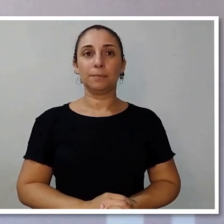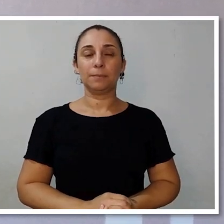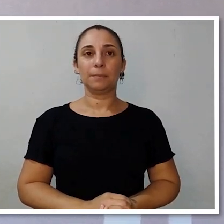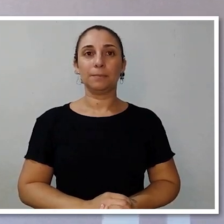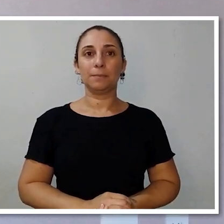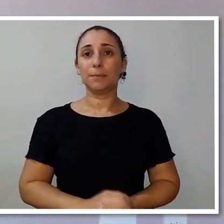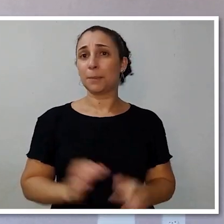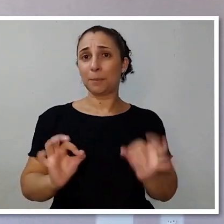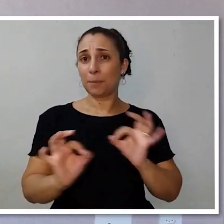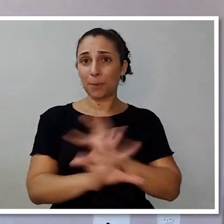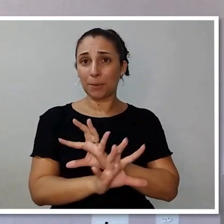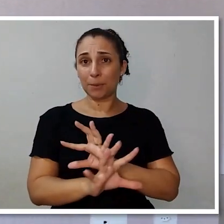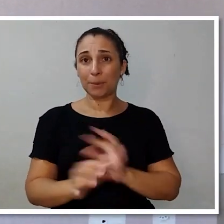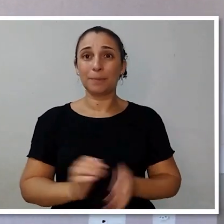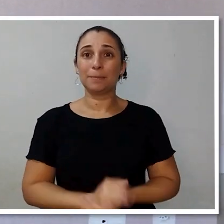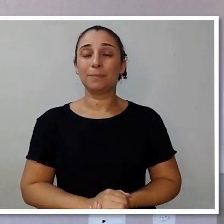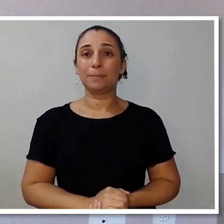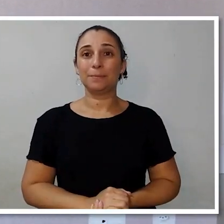Prontinho.